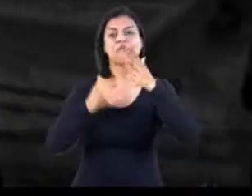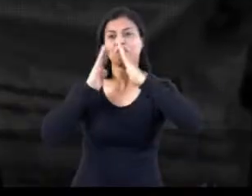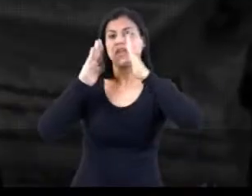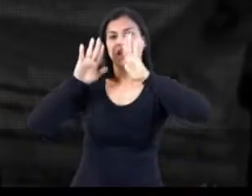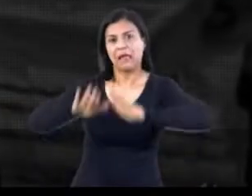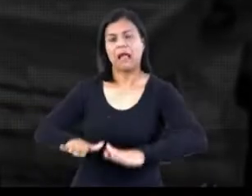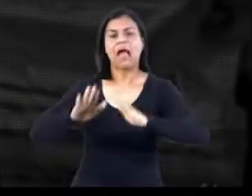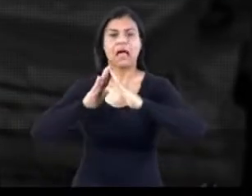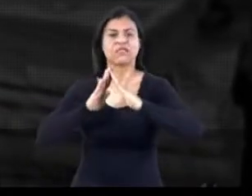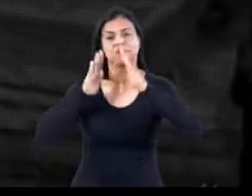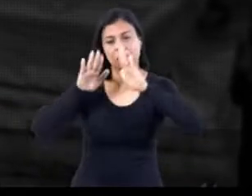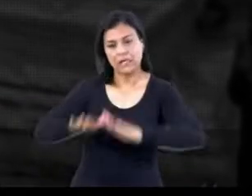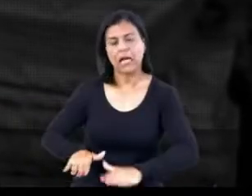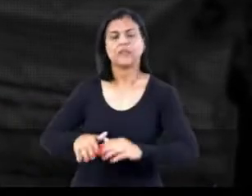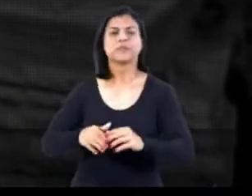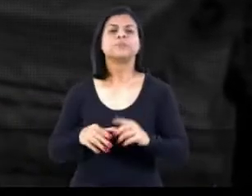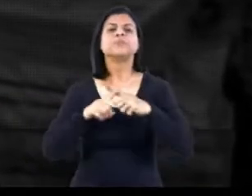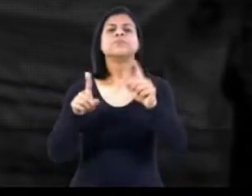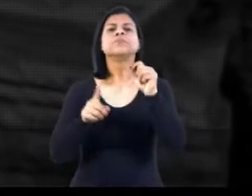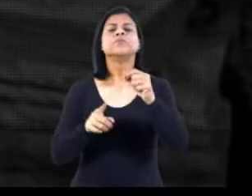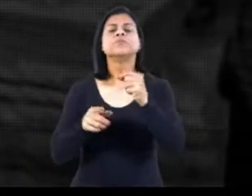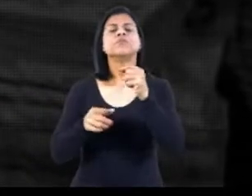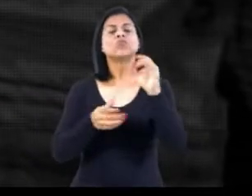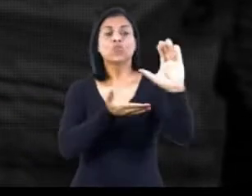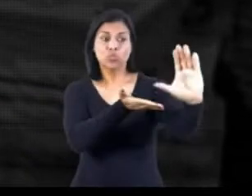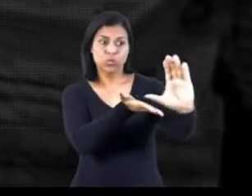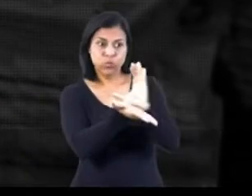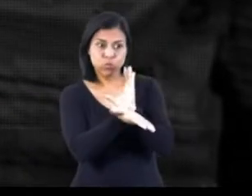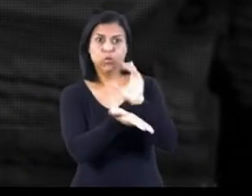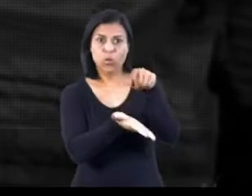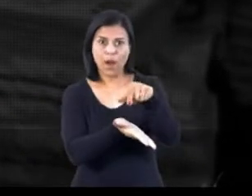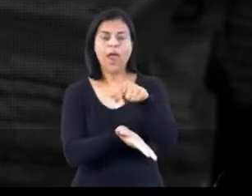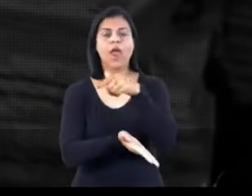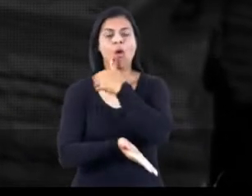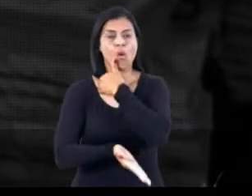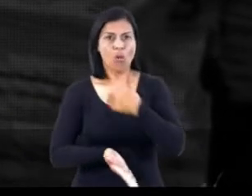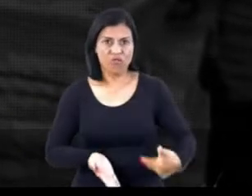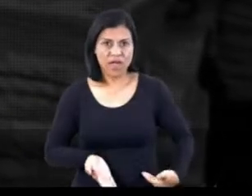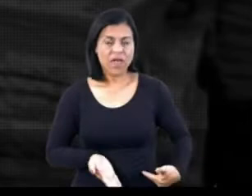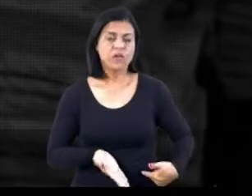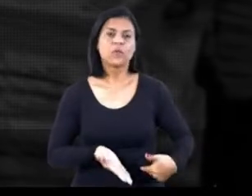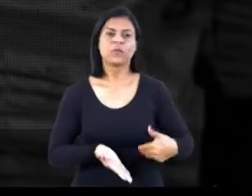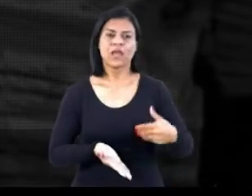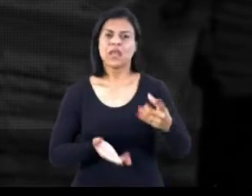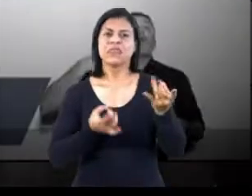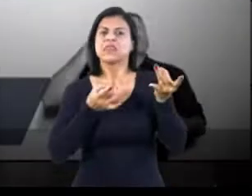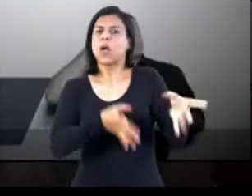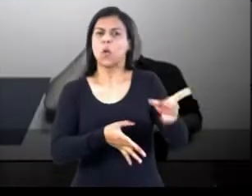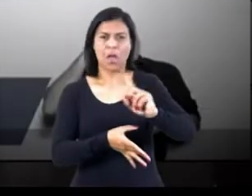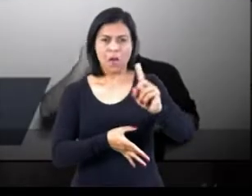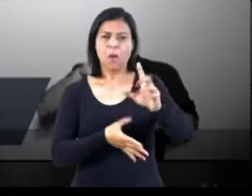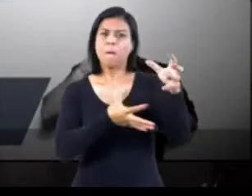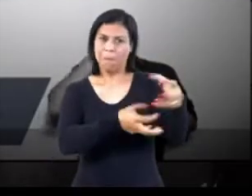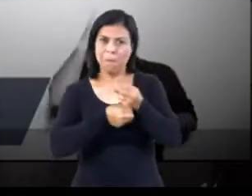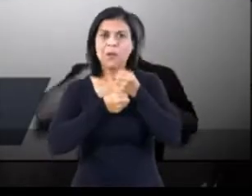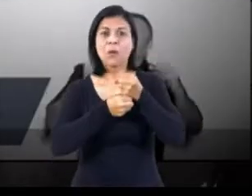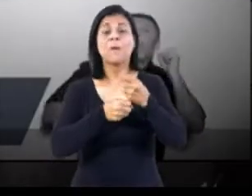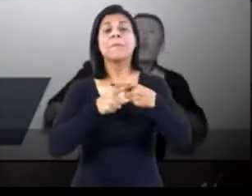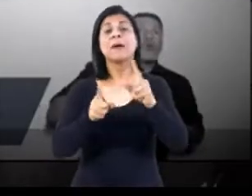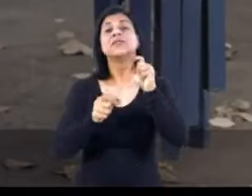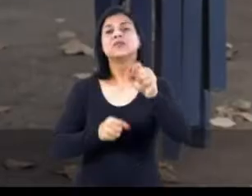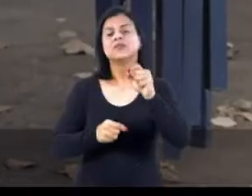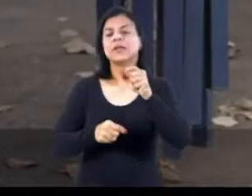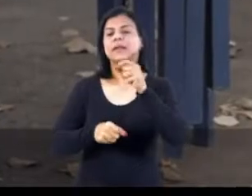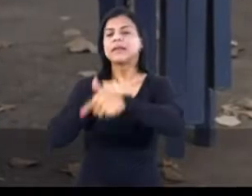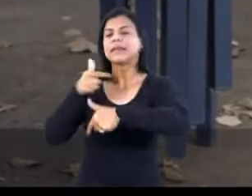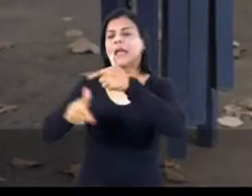em casa. Mas o dinheiro enviado pelo governo federal na pandemia, Casagrande não negou. Enquanto isso, tratava